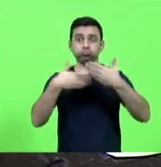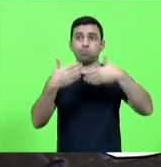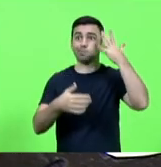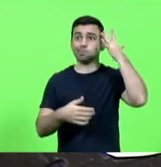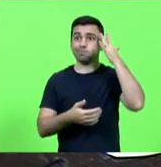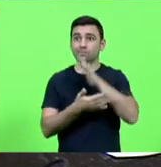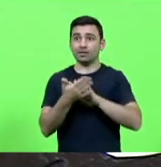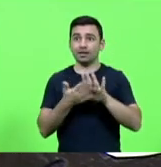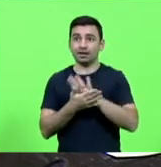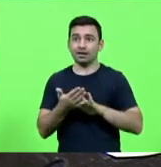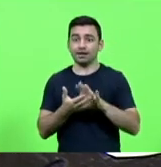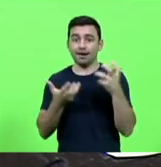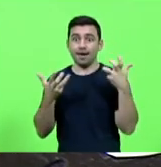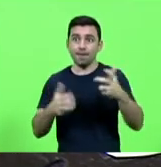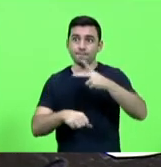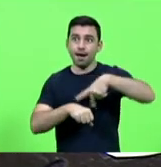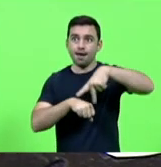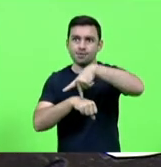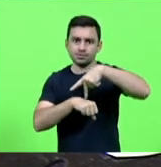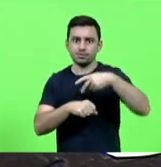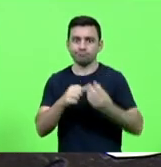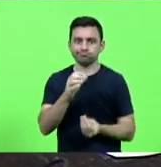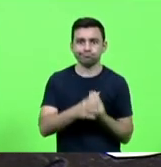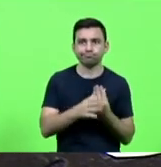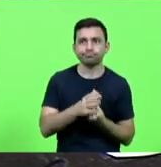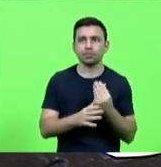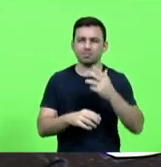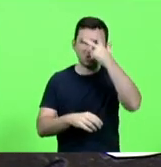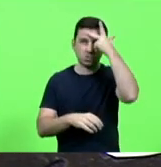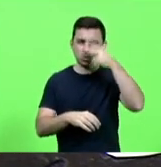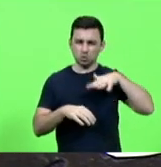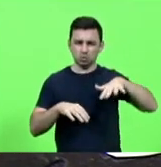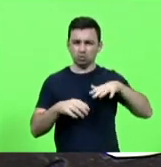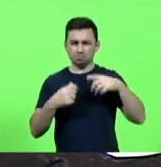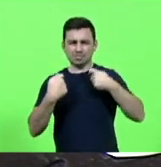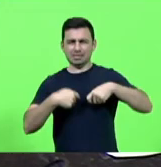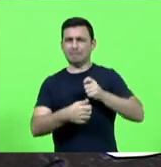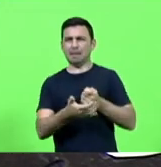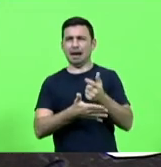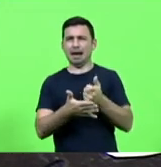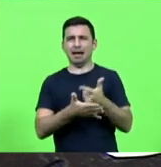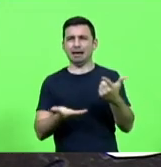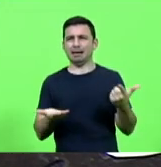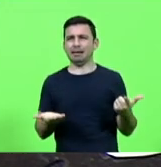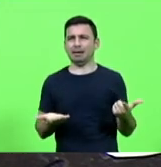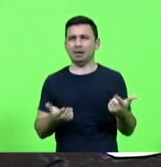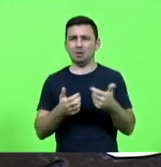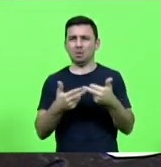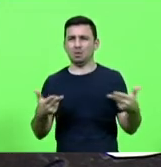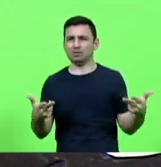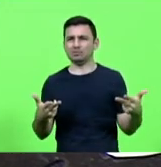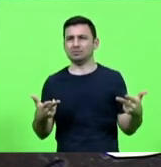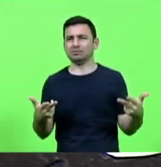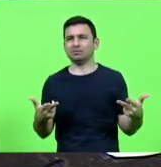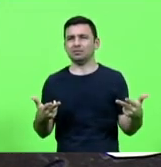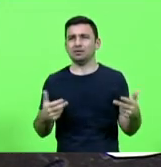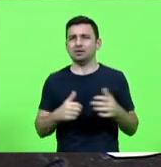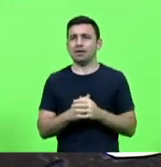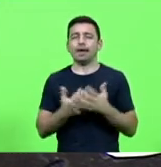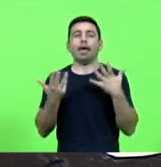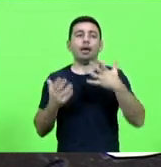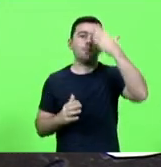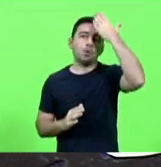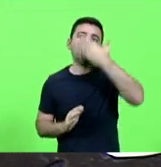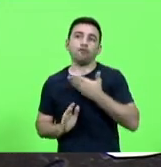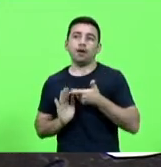em ser um país produtivo onde as pessoas não precisam pagar uma burocracia sem tamanho apenas para provar